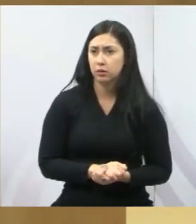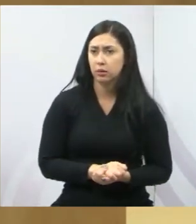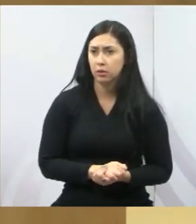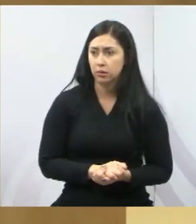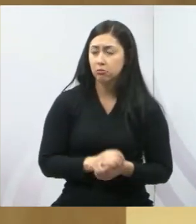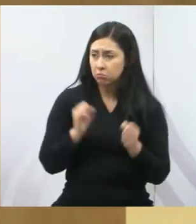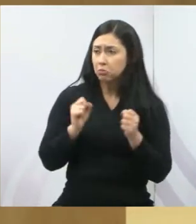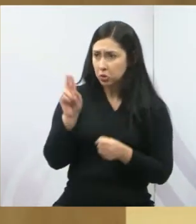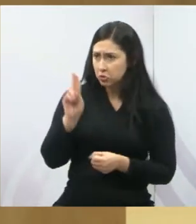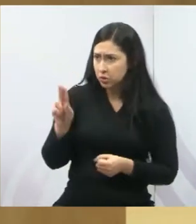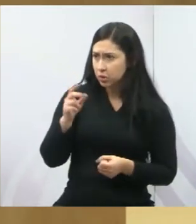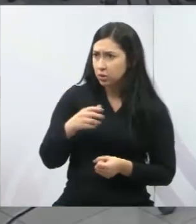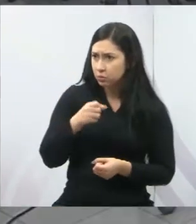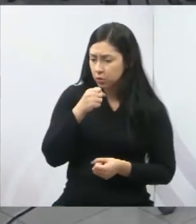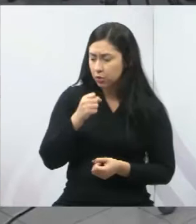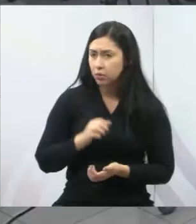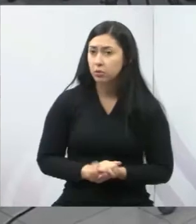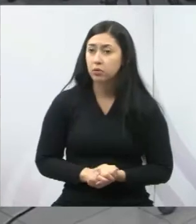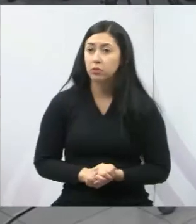microfone aí.